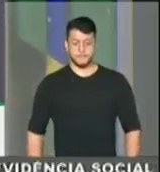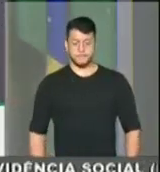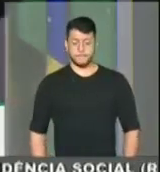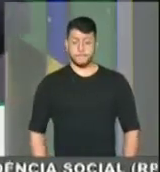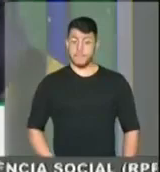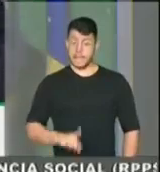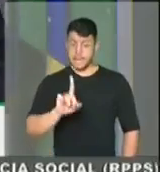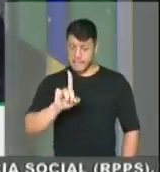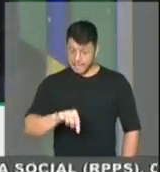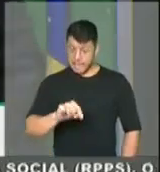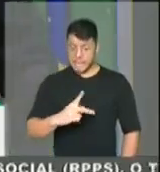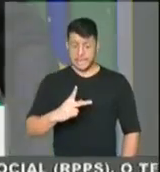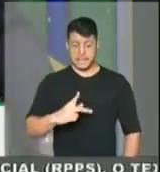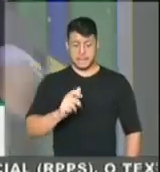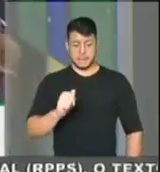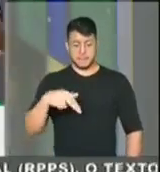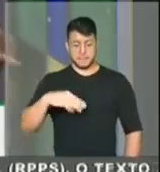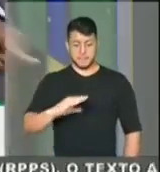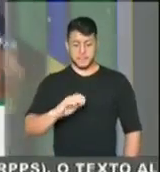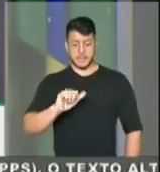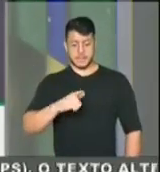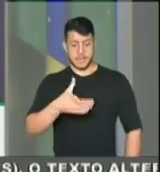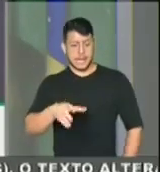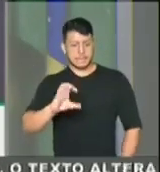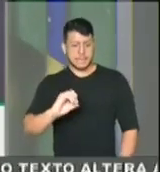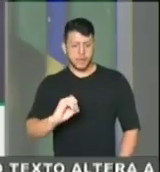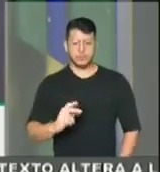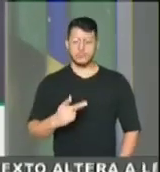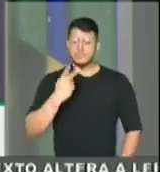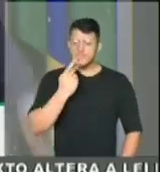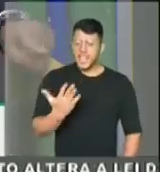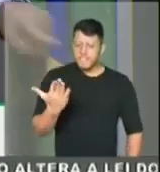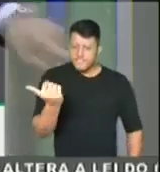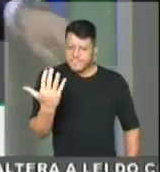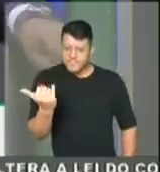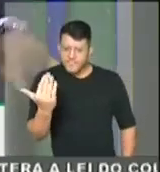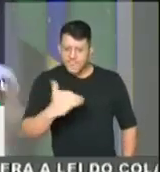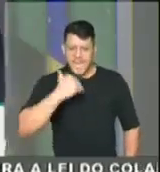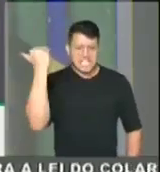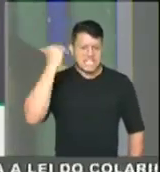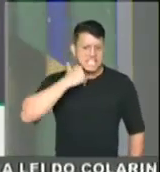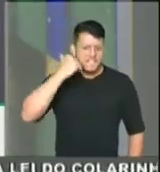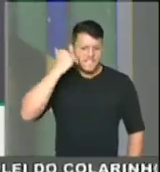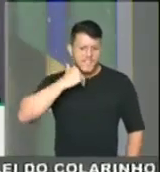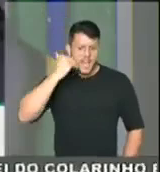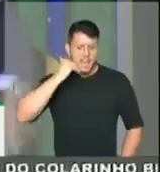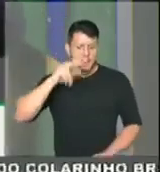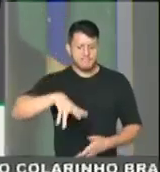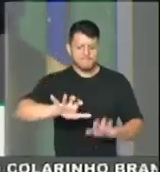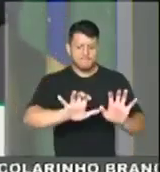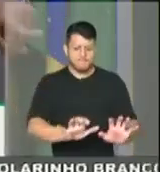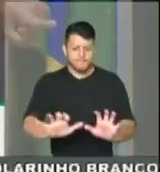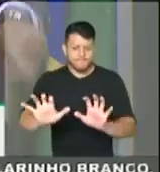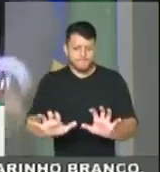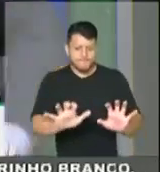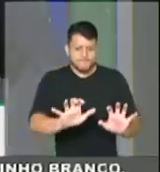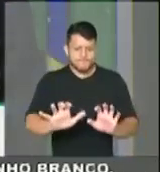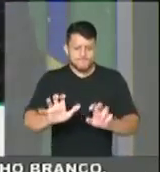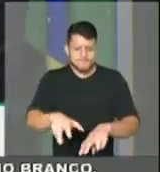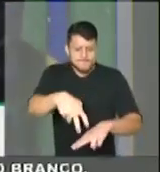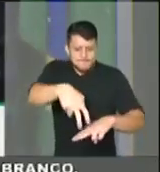é pancadão. Vem cachorra, vem quicando, vem